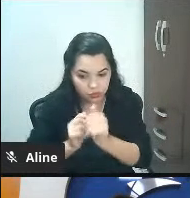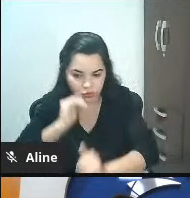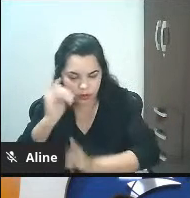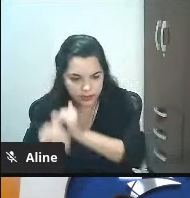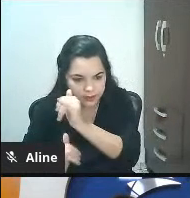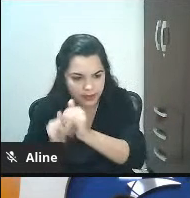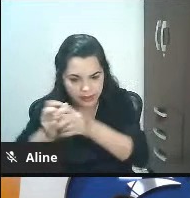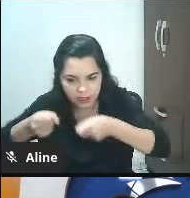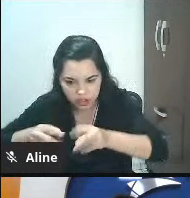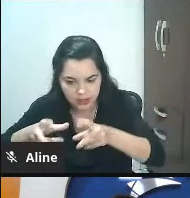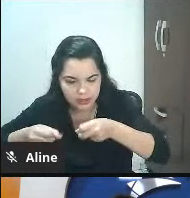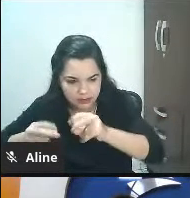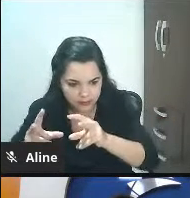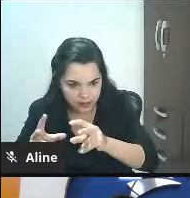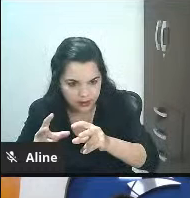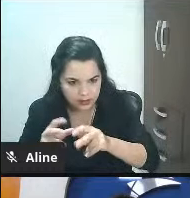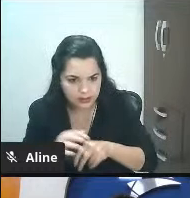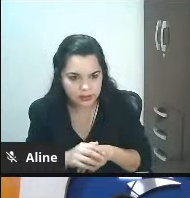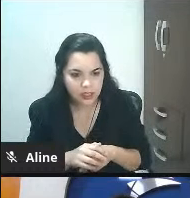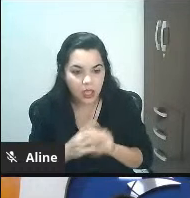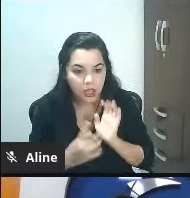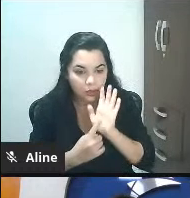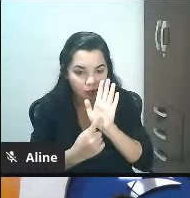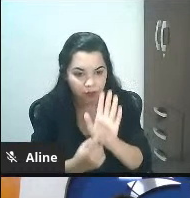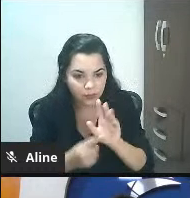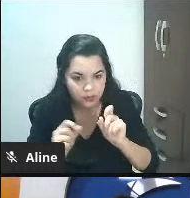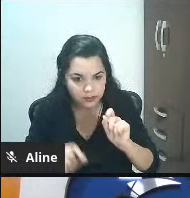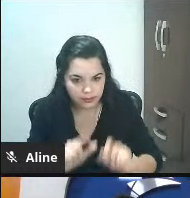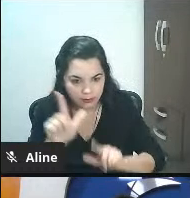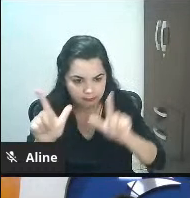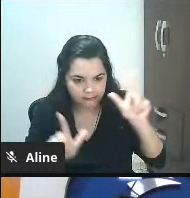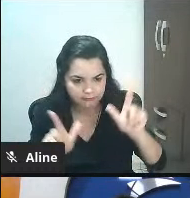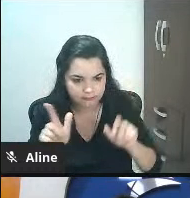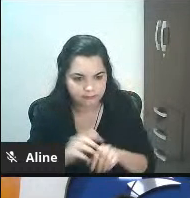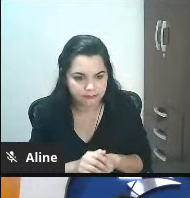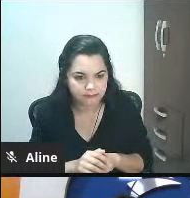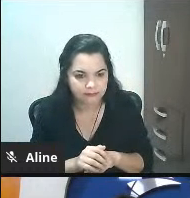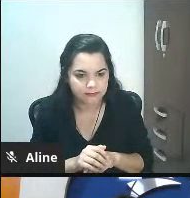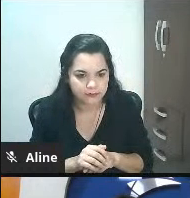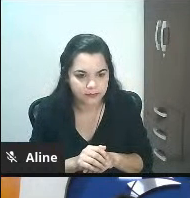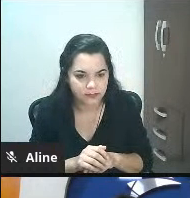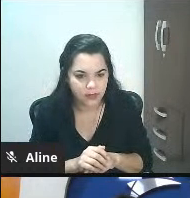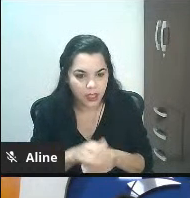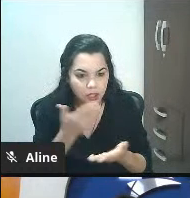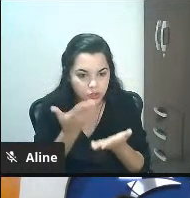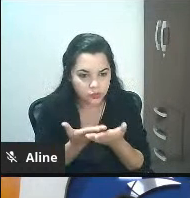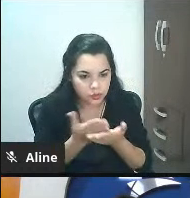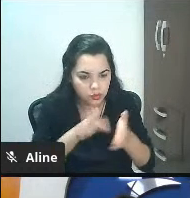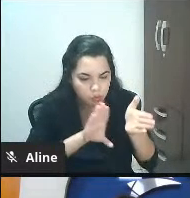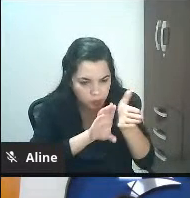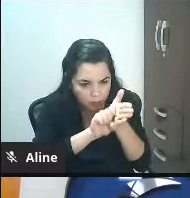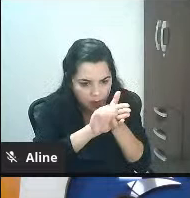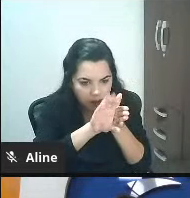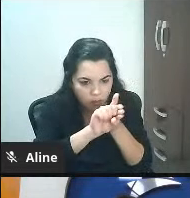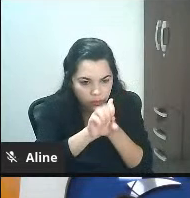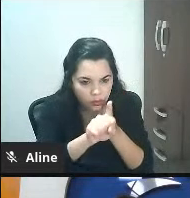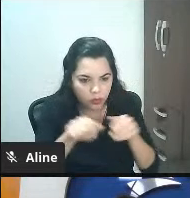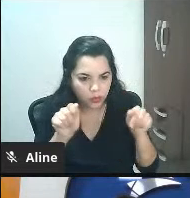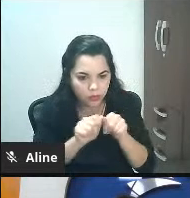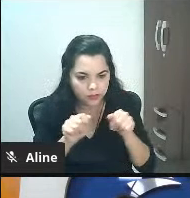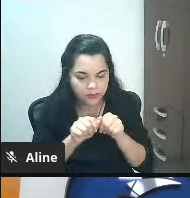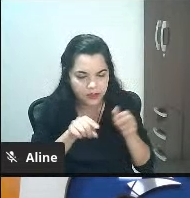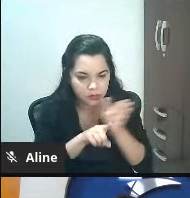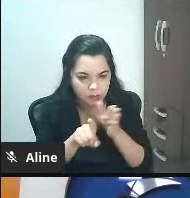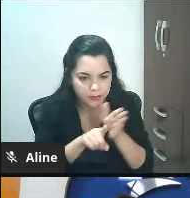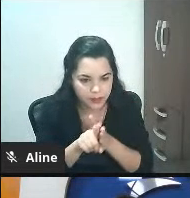parte um trecho de dois slides de um estudo que o que o Google fez para essa temporada da Black